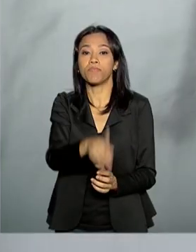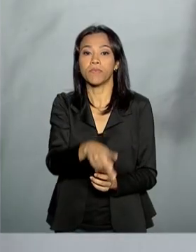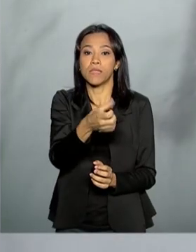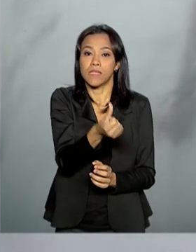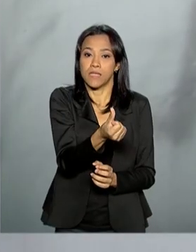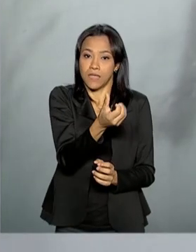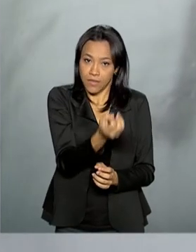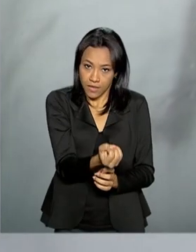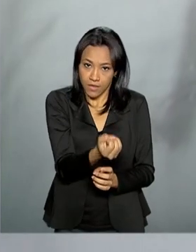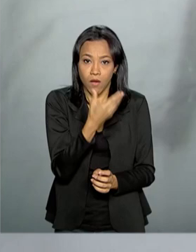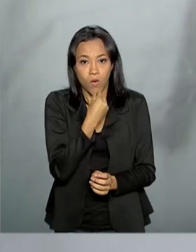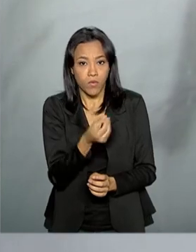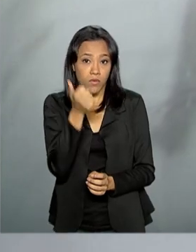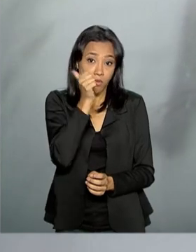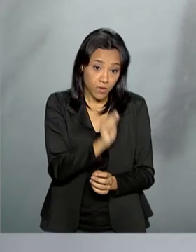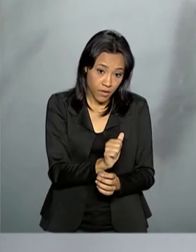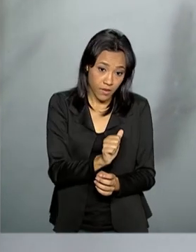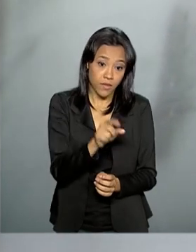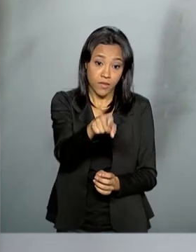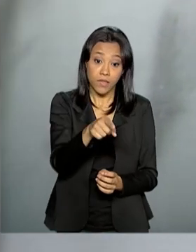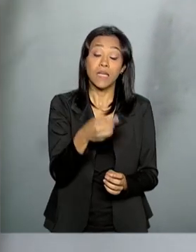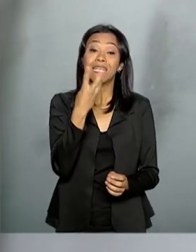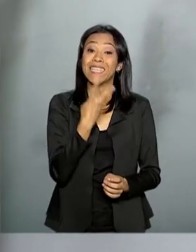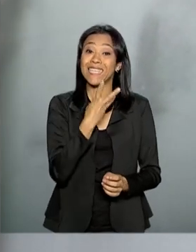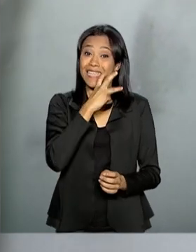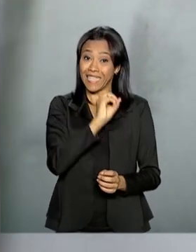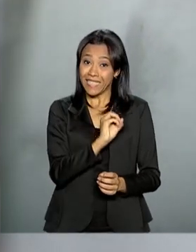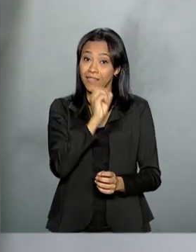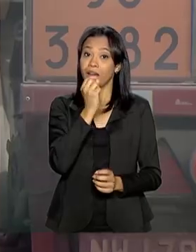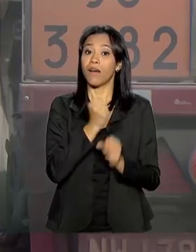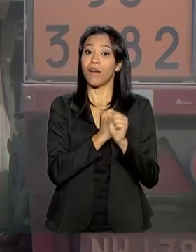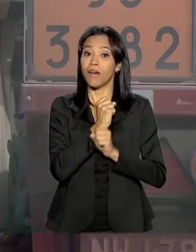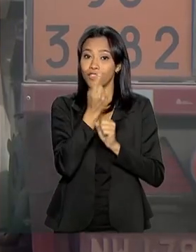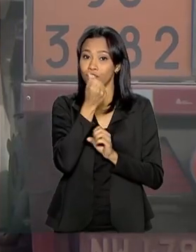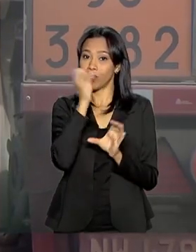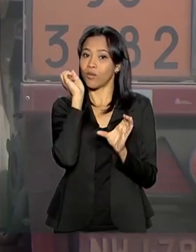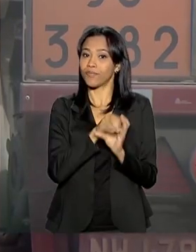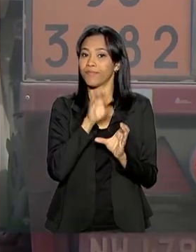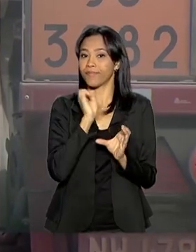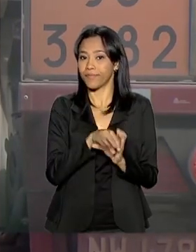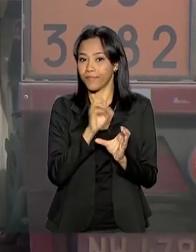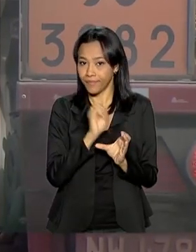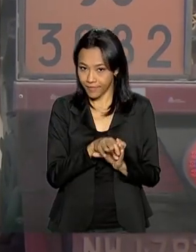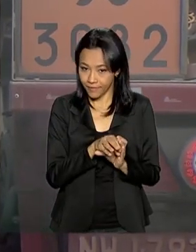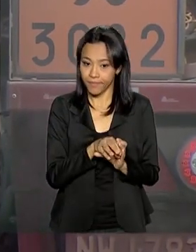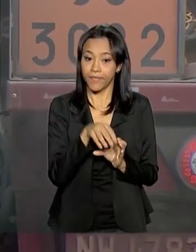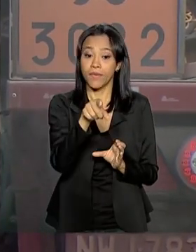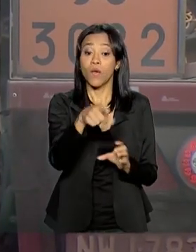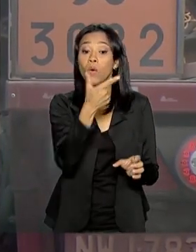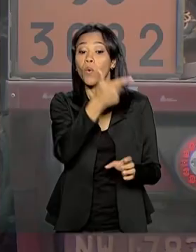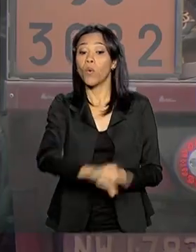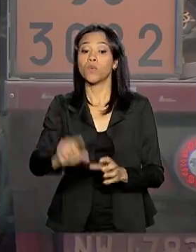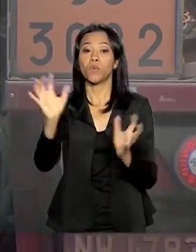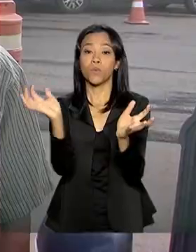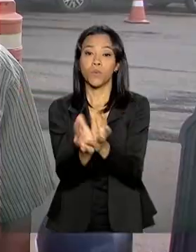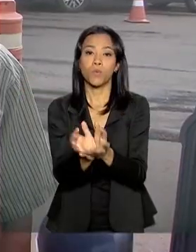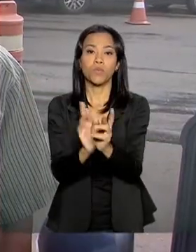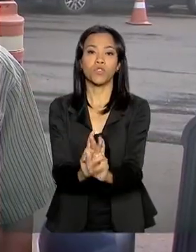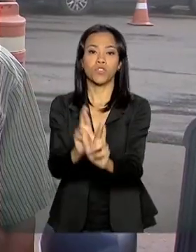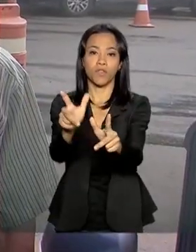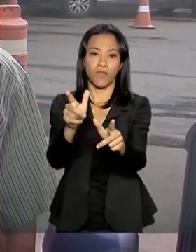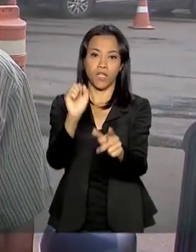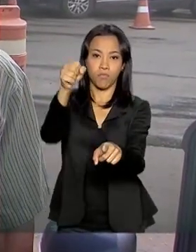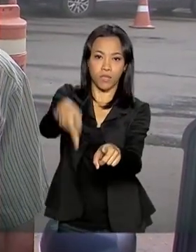homens quanto mulheres, com 30 anos de contribuição. Outro grupo com regras de aposentadoria diferenciadas